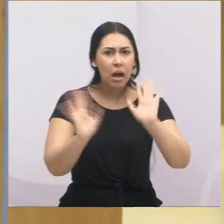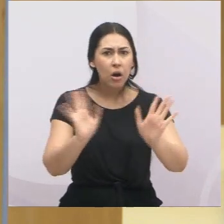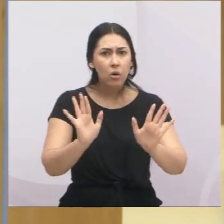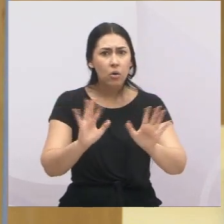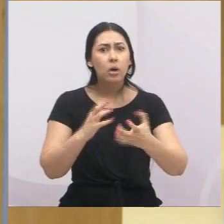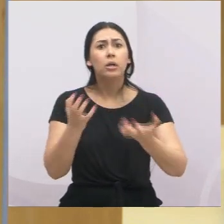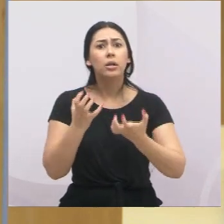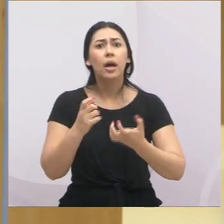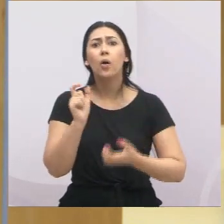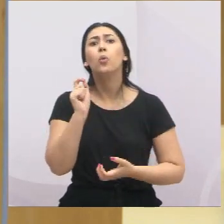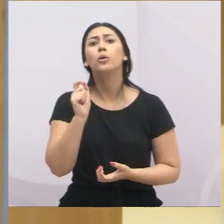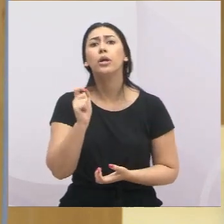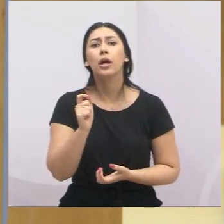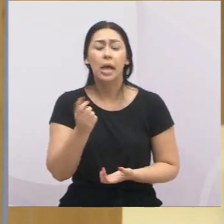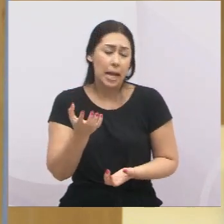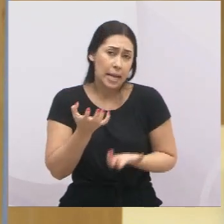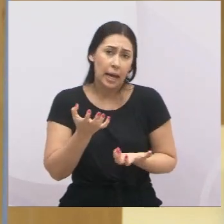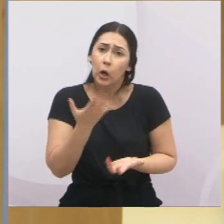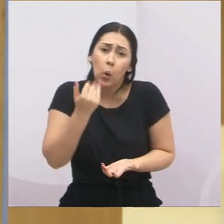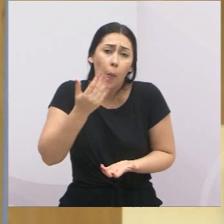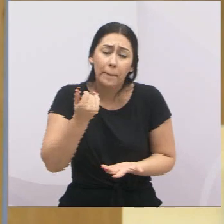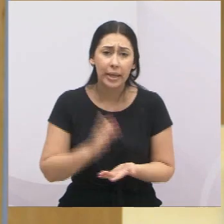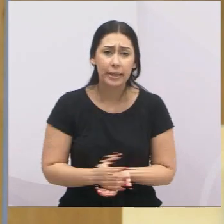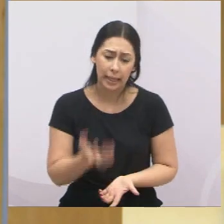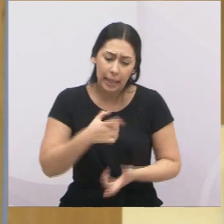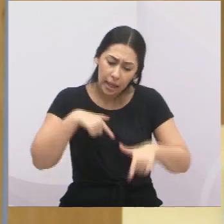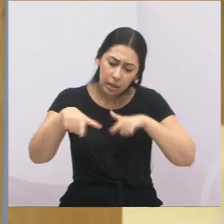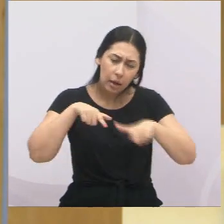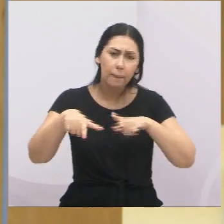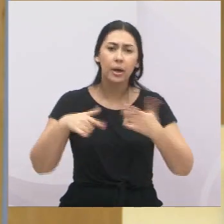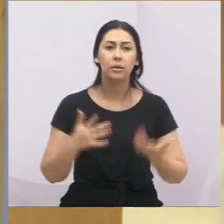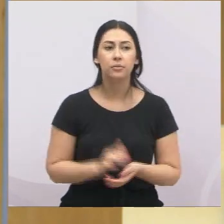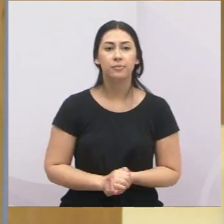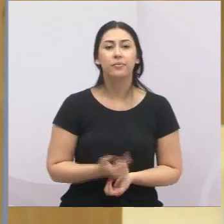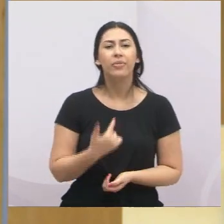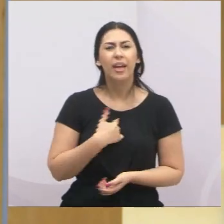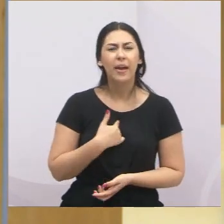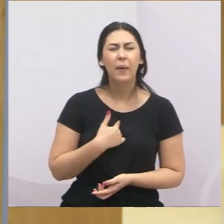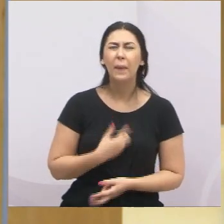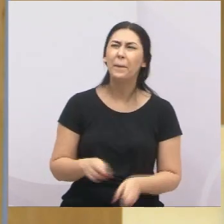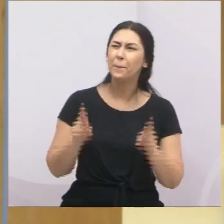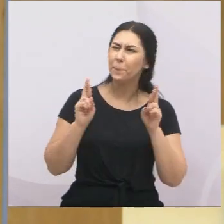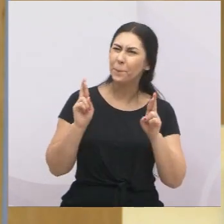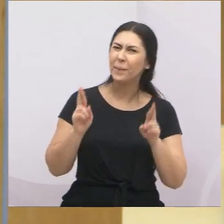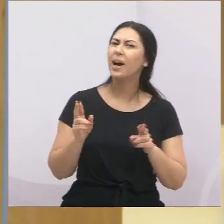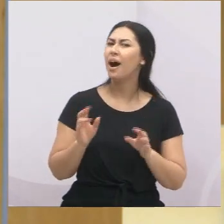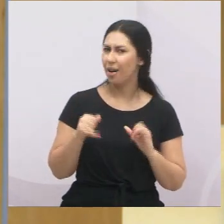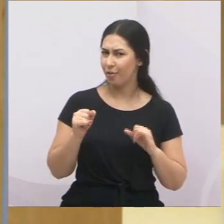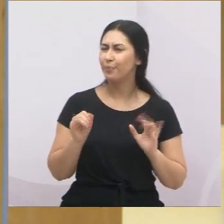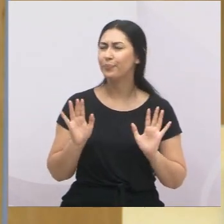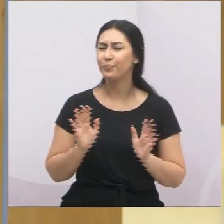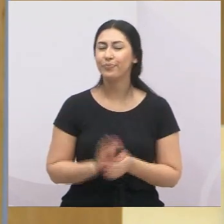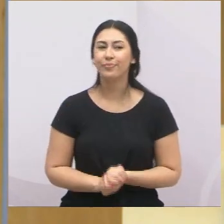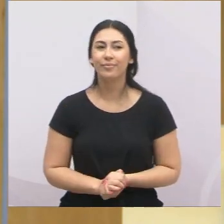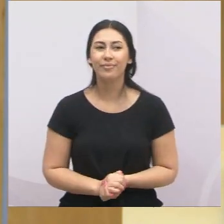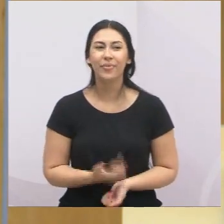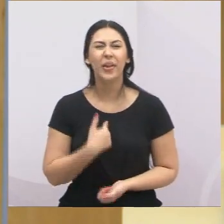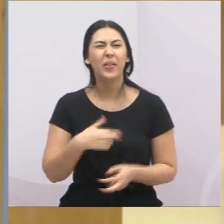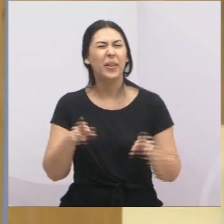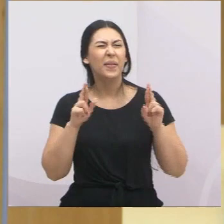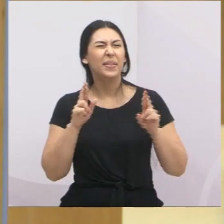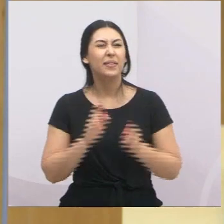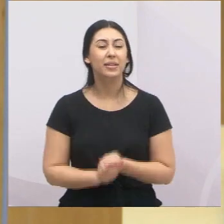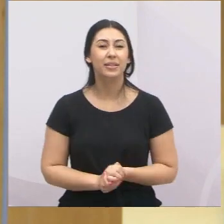comida na mesa de casa, o povo quer voltar a trabalhar. Sabe o eu estava até torcendo, juro para vocês, para a